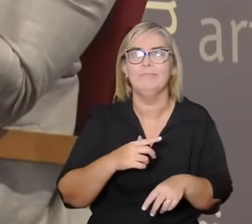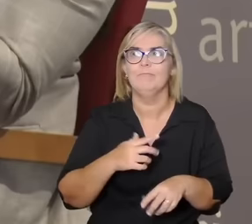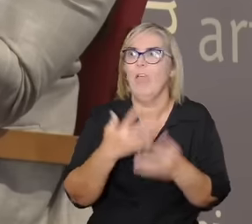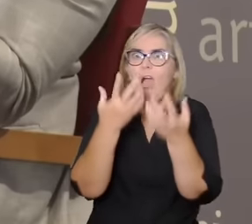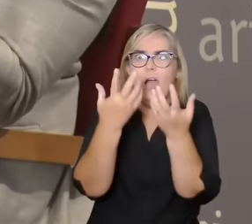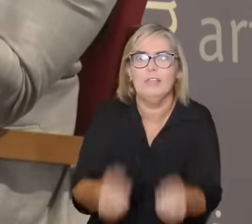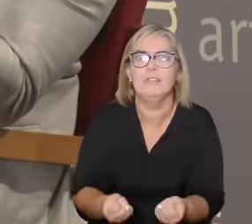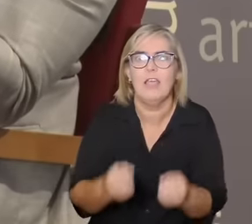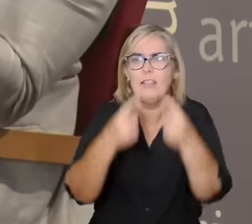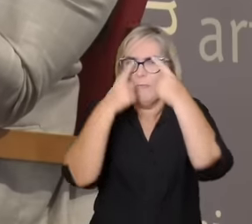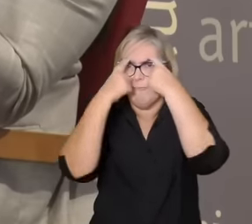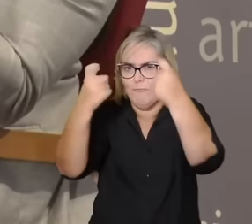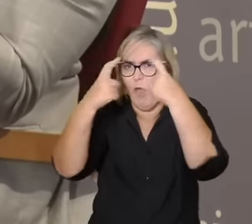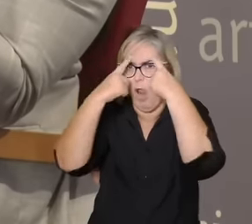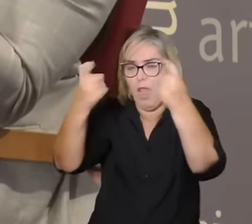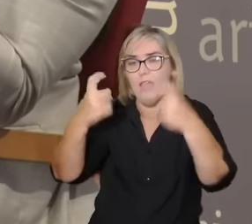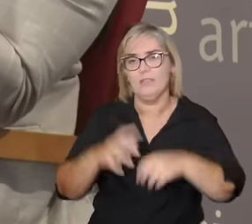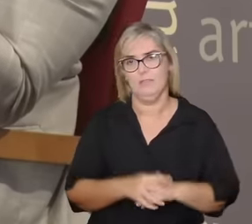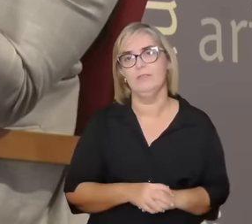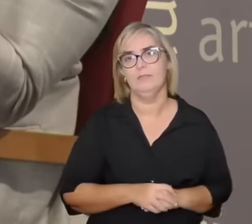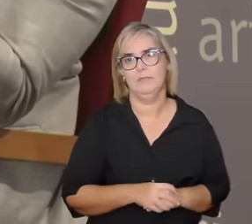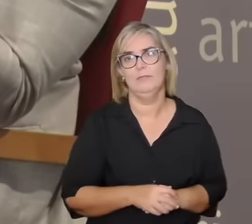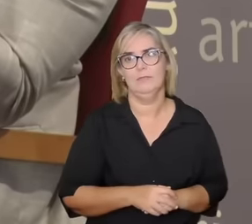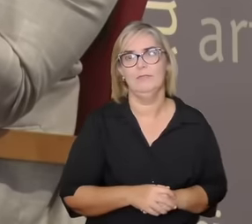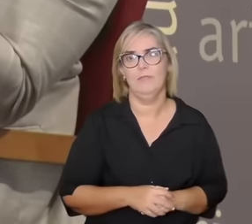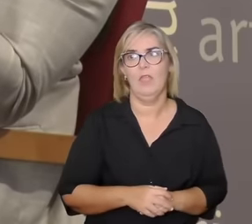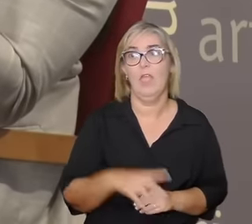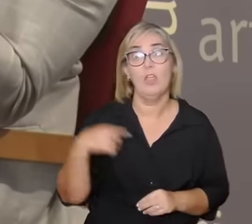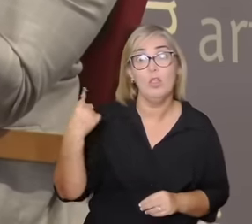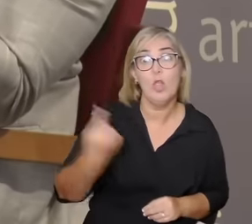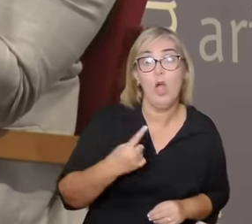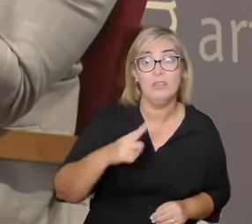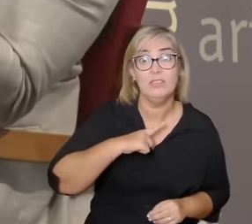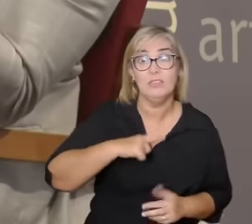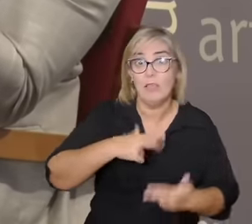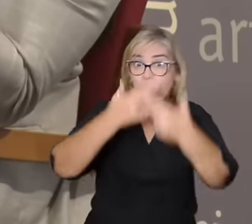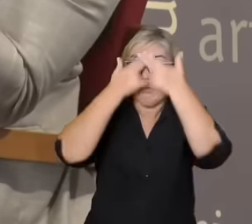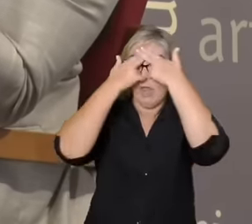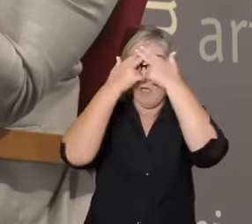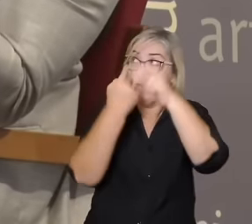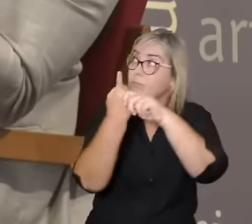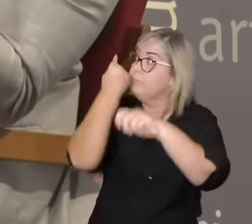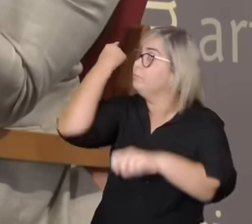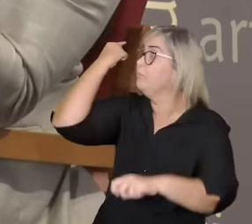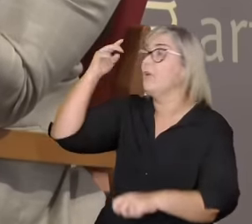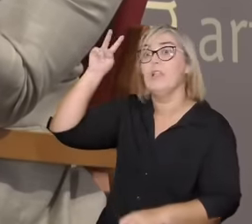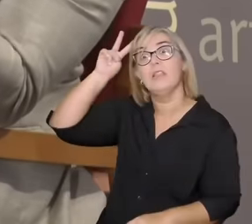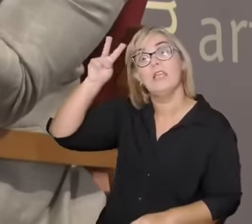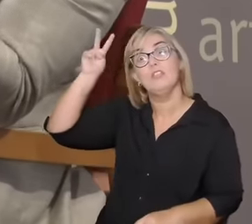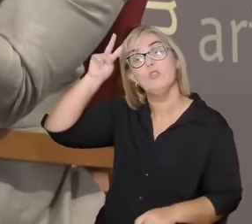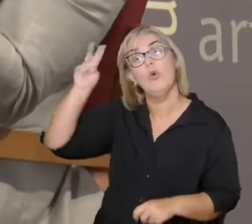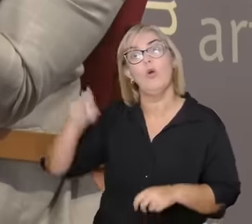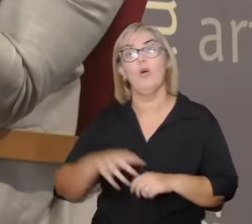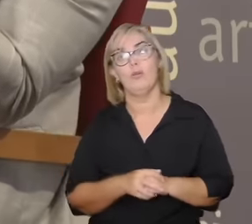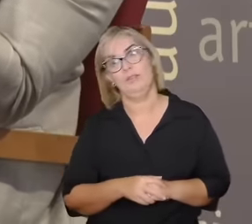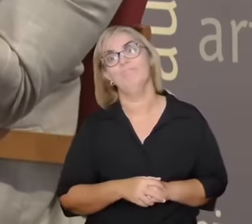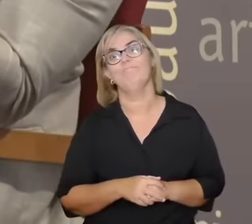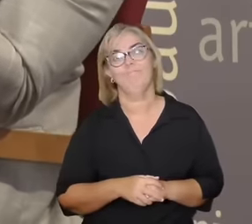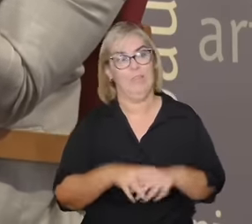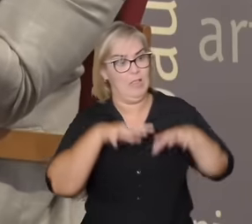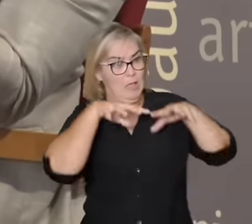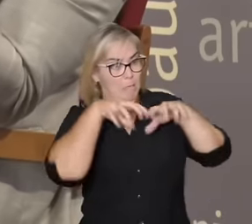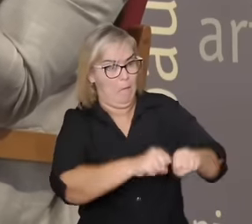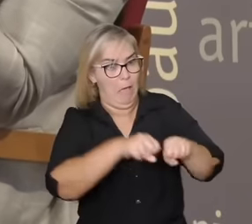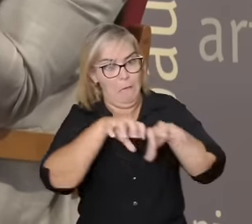processo colonial foi um processo de letramento da violência como modo fundamental de relação com a